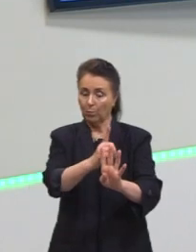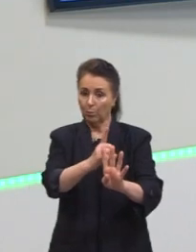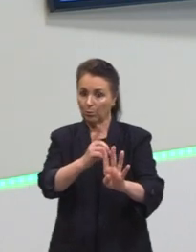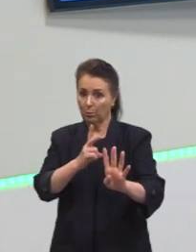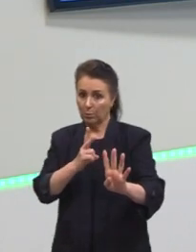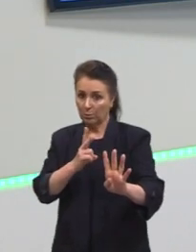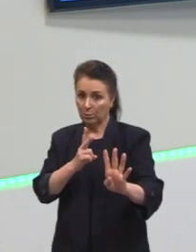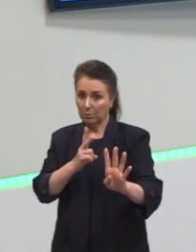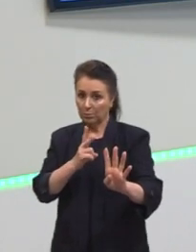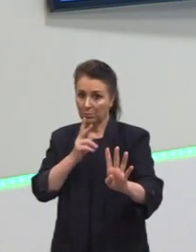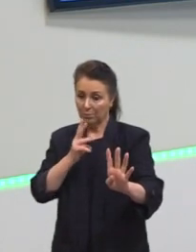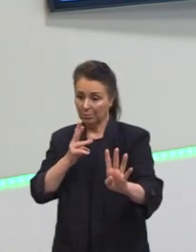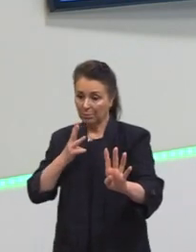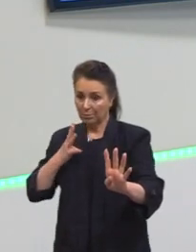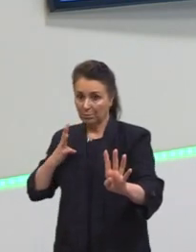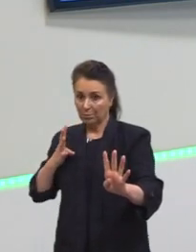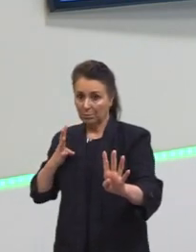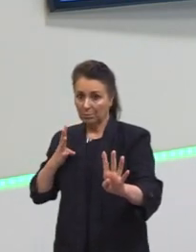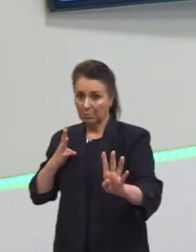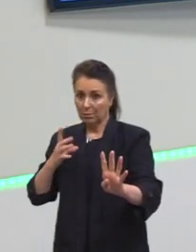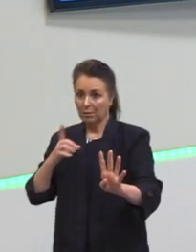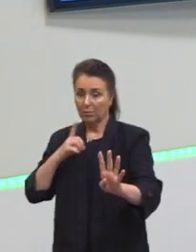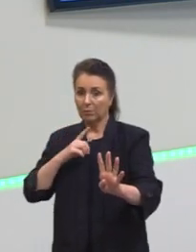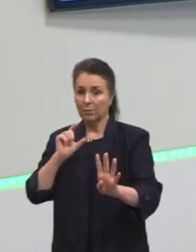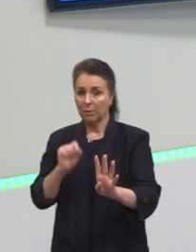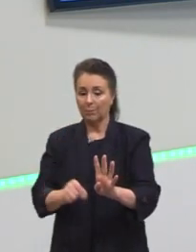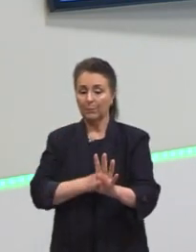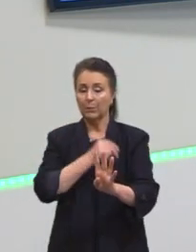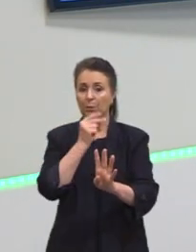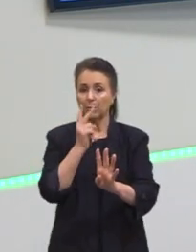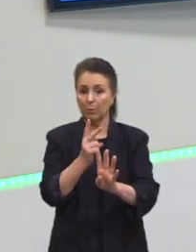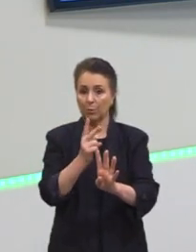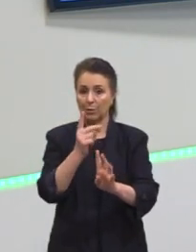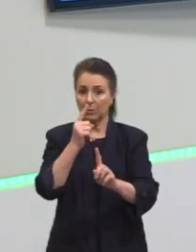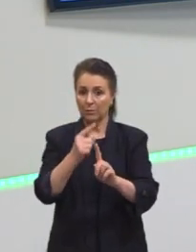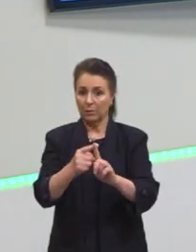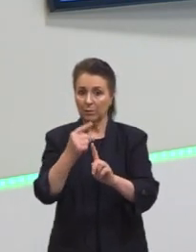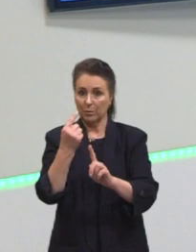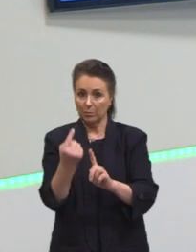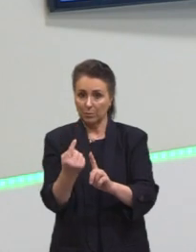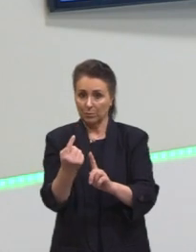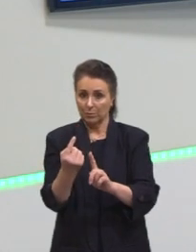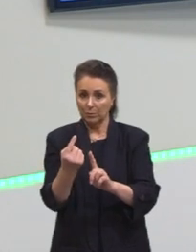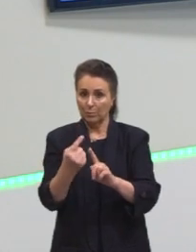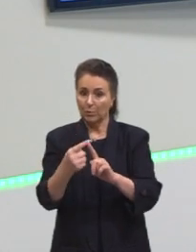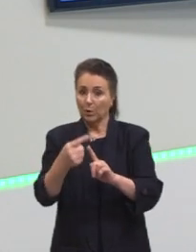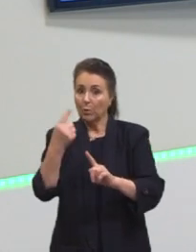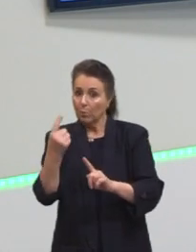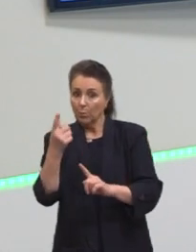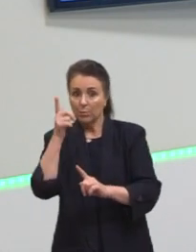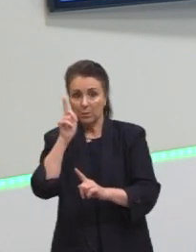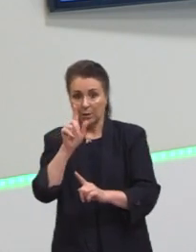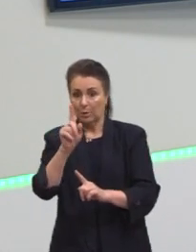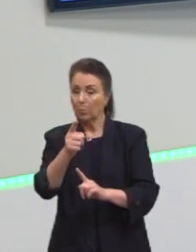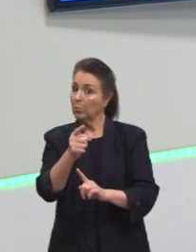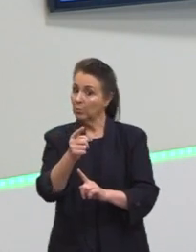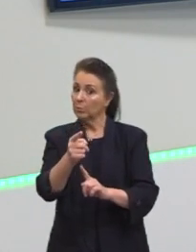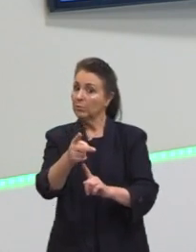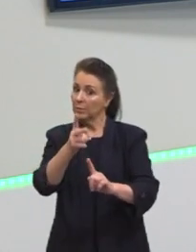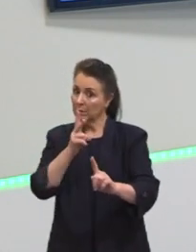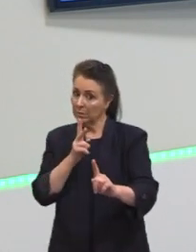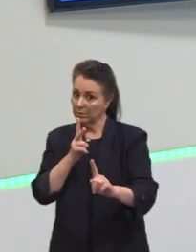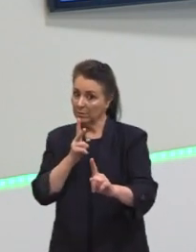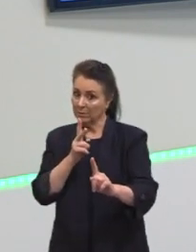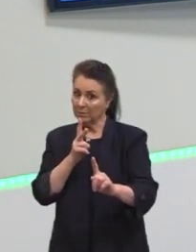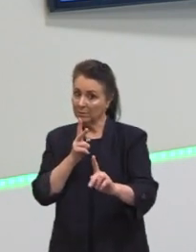uma pessoa. E daí nós teríamos 2 vezes 1. Um ficaria no primeiro lugar da fila, o outro ficaria atrás.